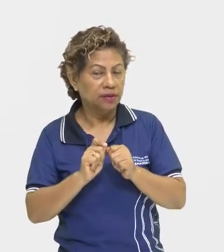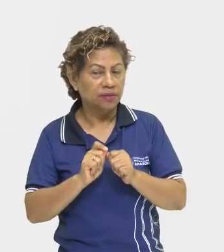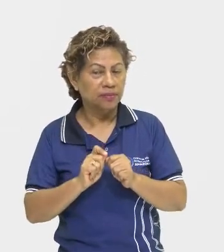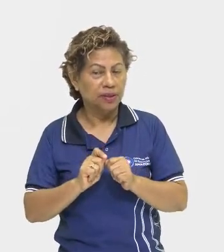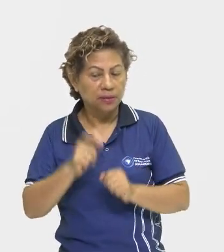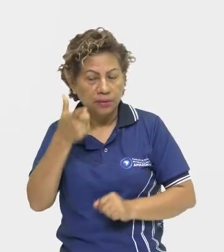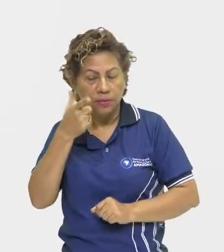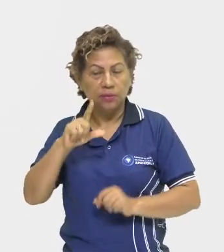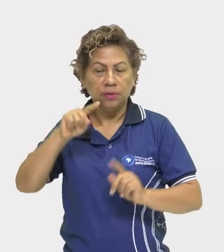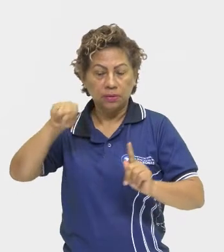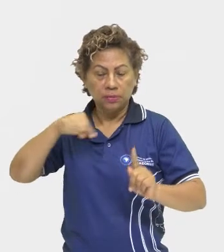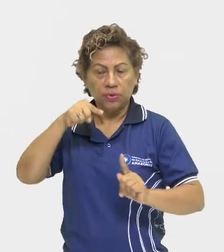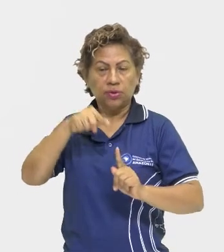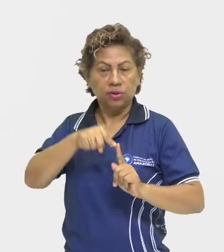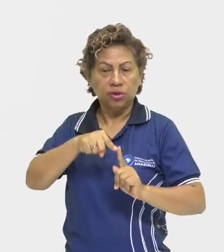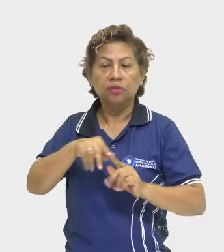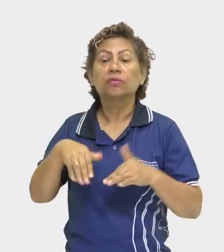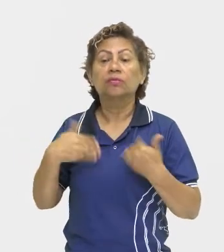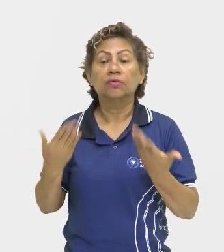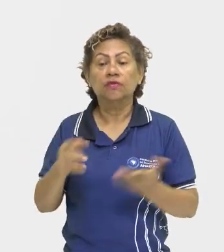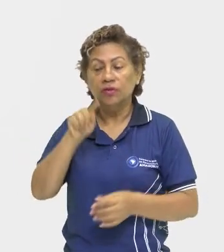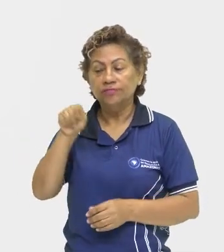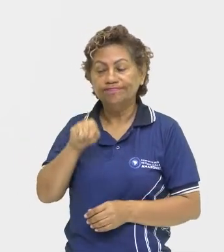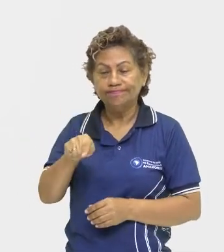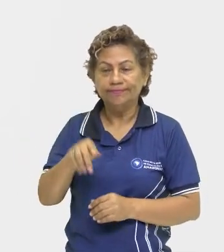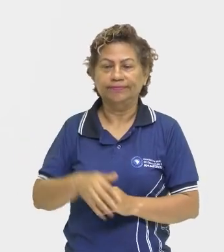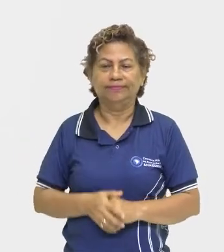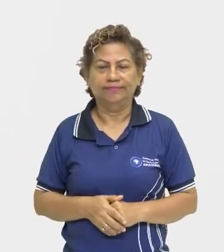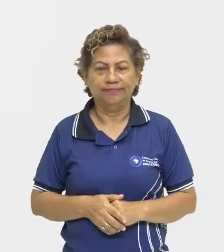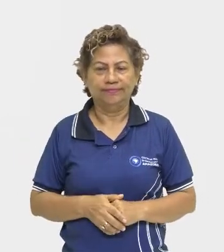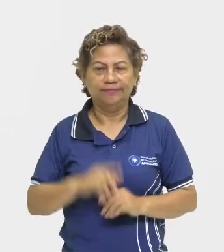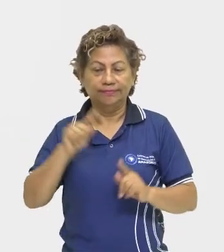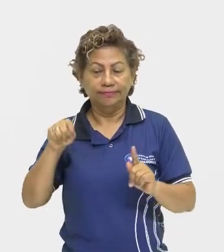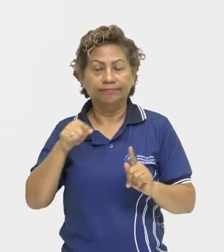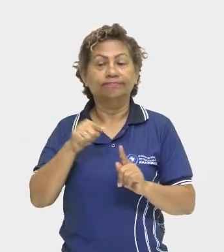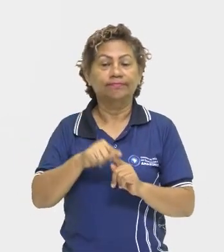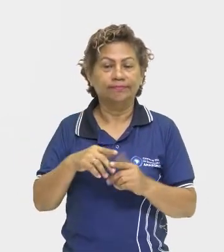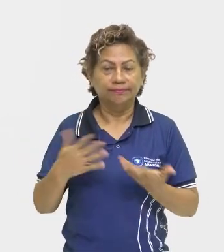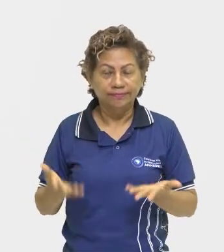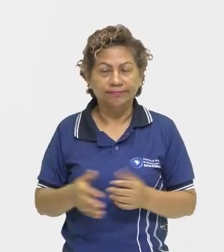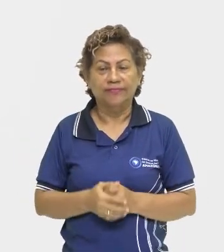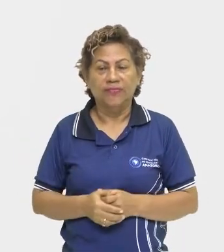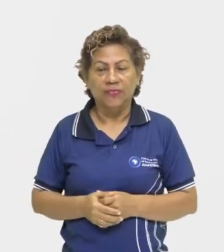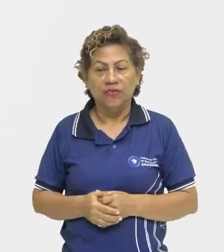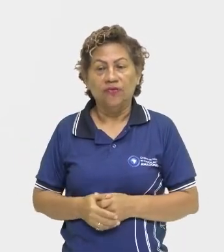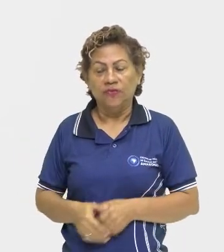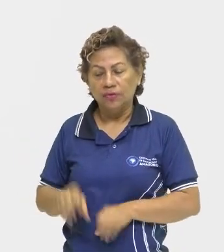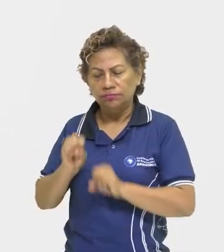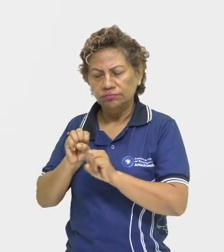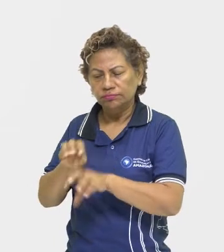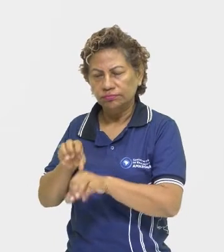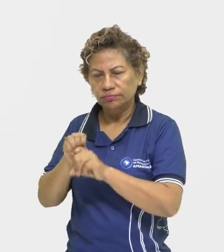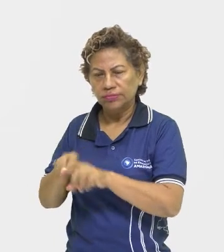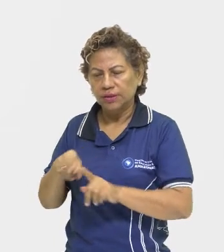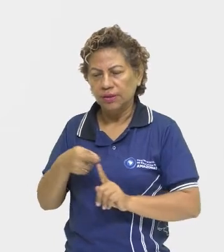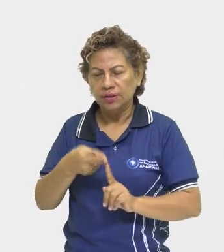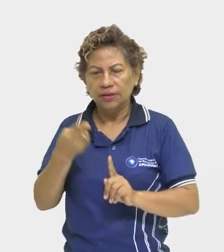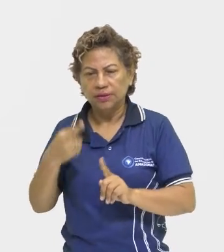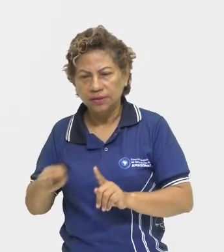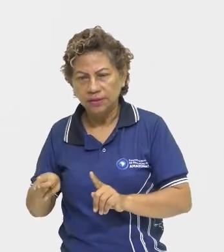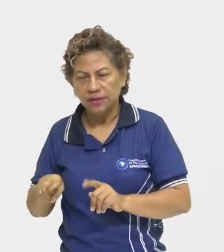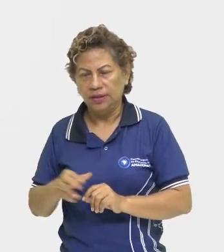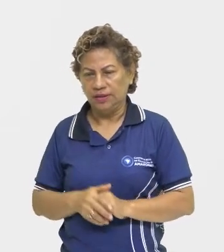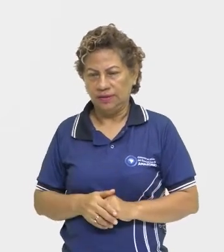pretendidos? Qual foi isso? Qual era o objetivo? Moralizar, cristianizar, né, os costumes dos